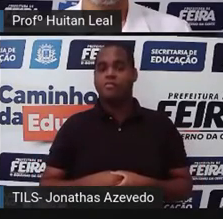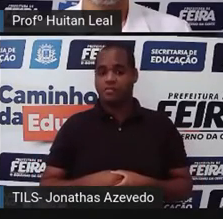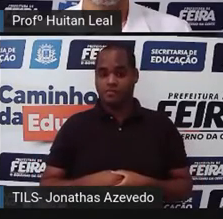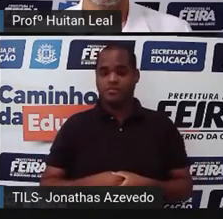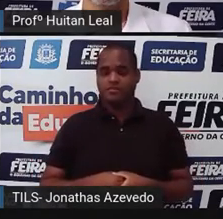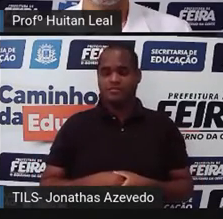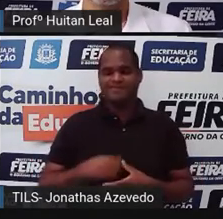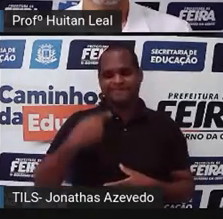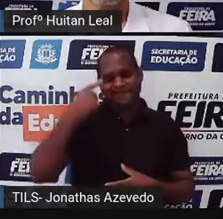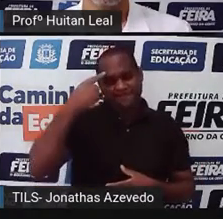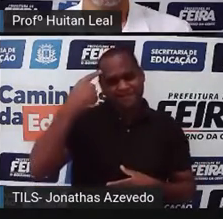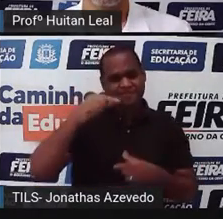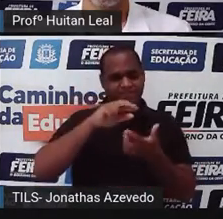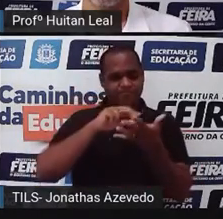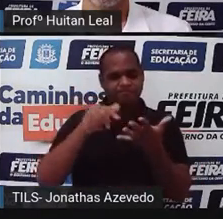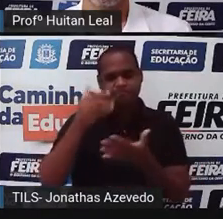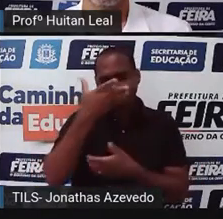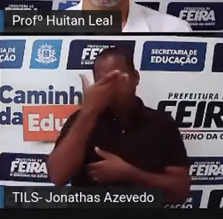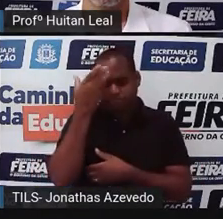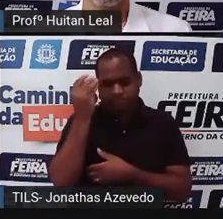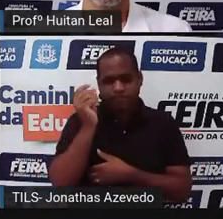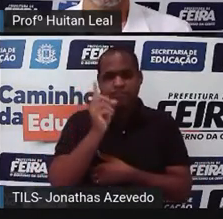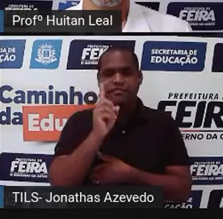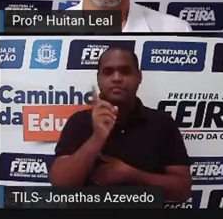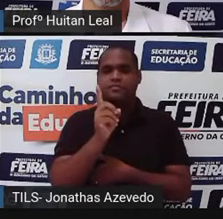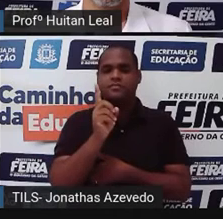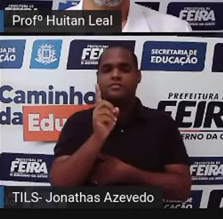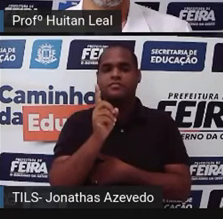coisa, geralmente, quando a pessoa